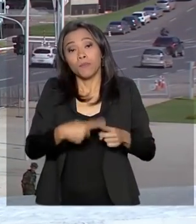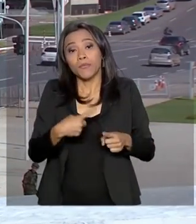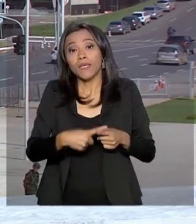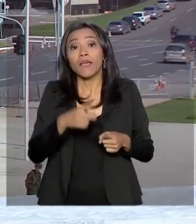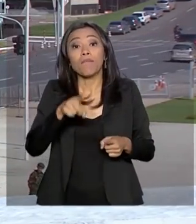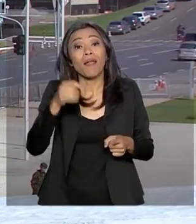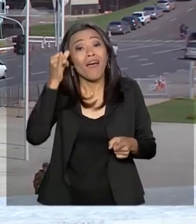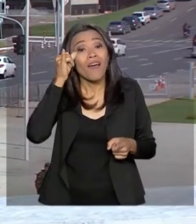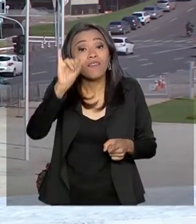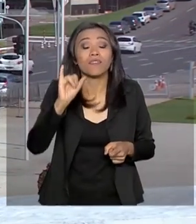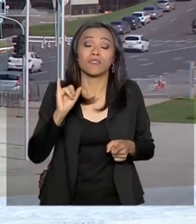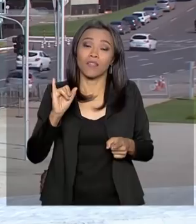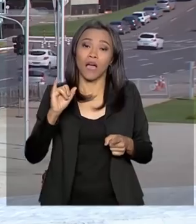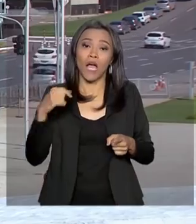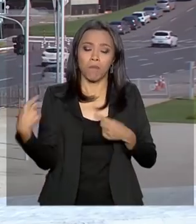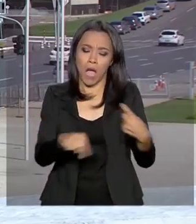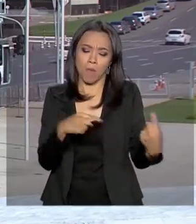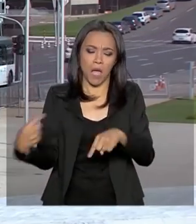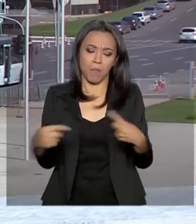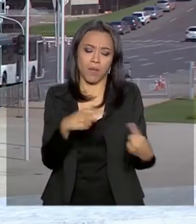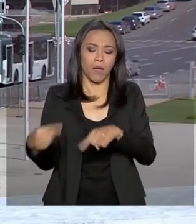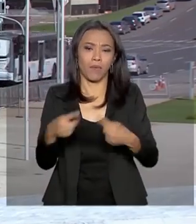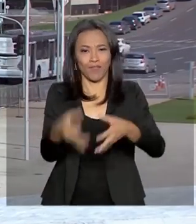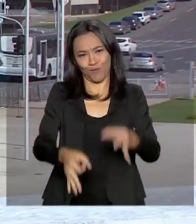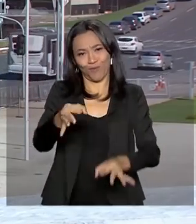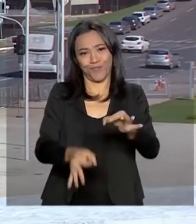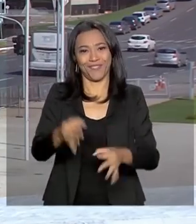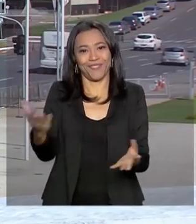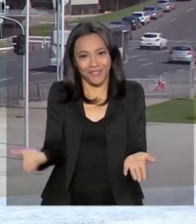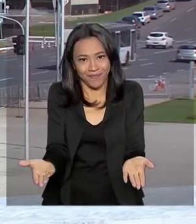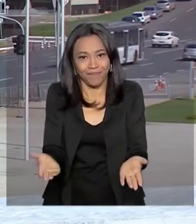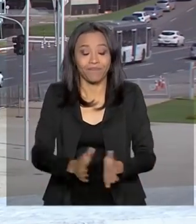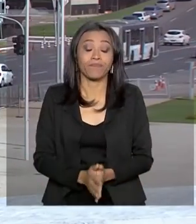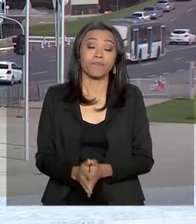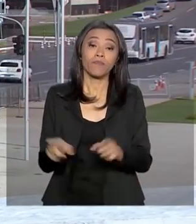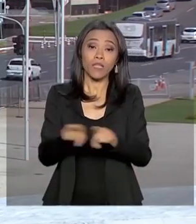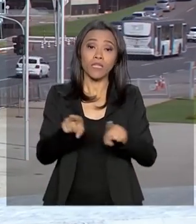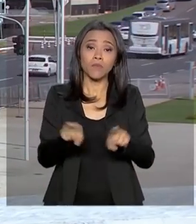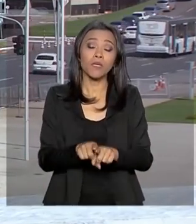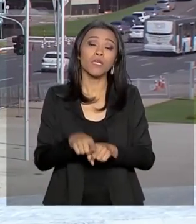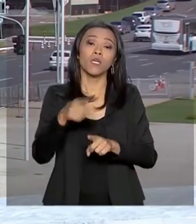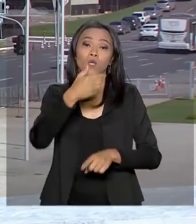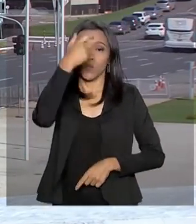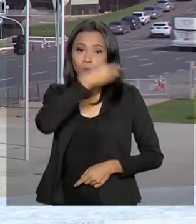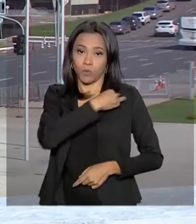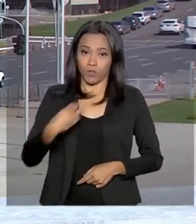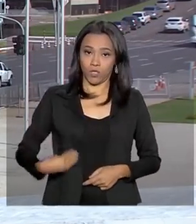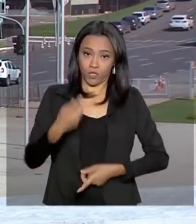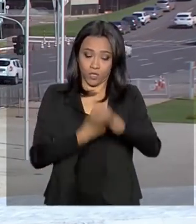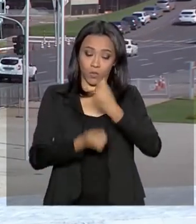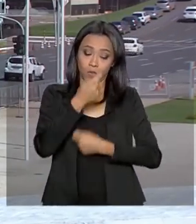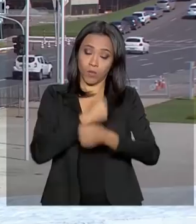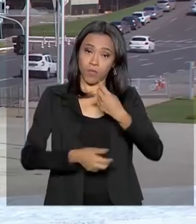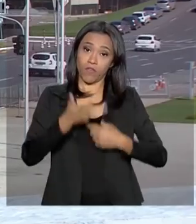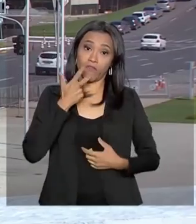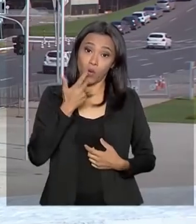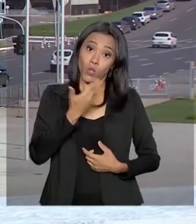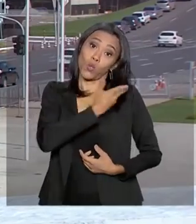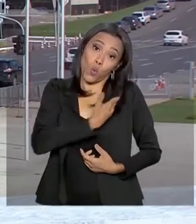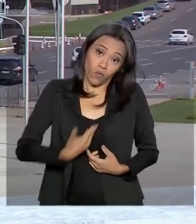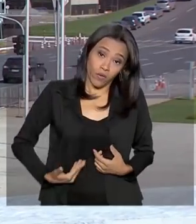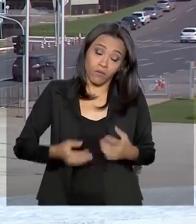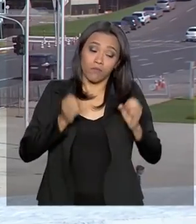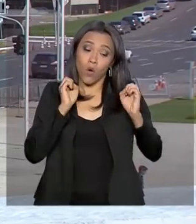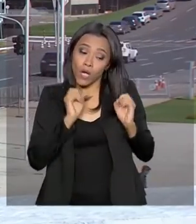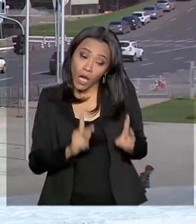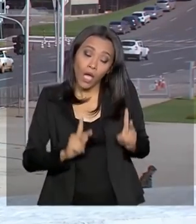para evitar questionamentos judiciais. E o ministro da Economia, Paulo Guedes, também confirmou que o governo está disposto a ceder em alguns